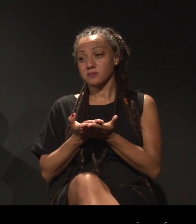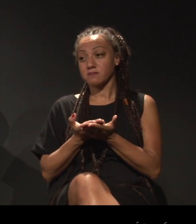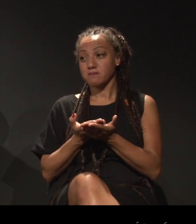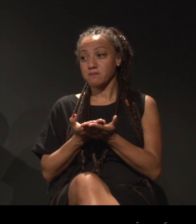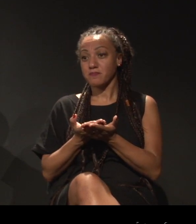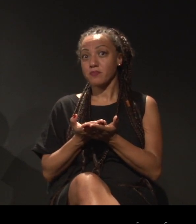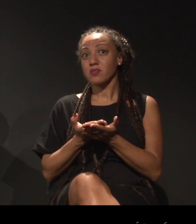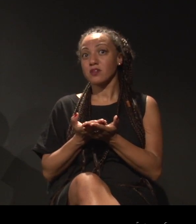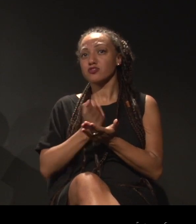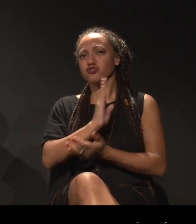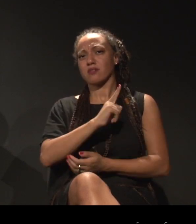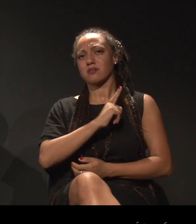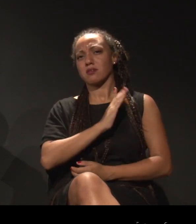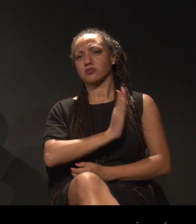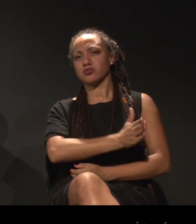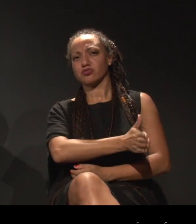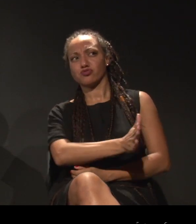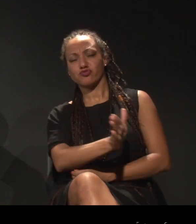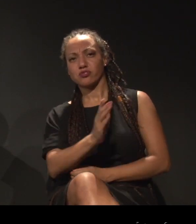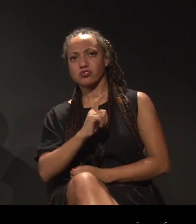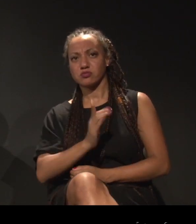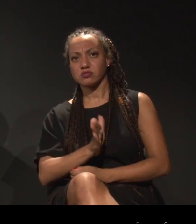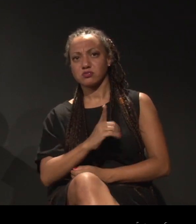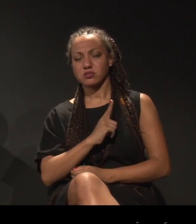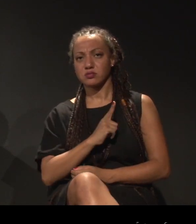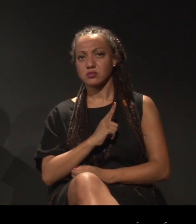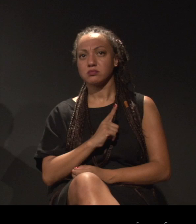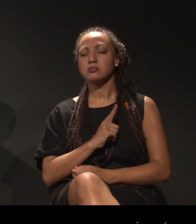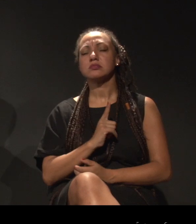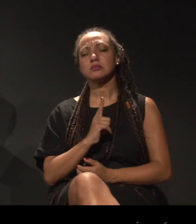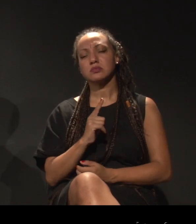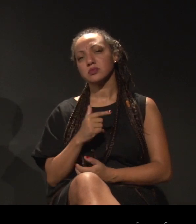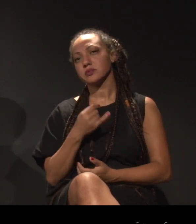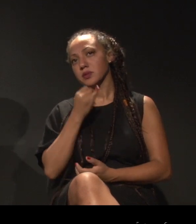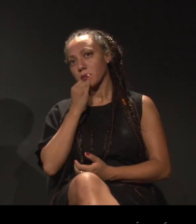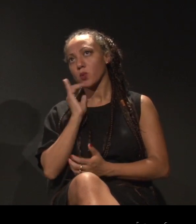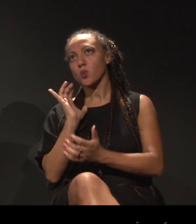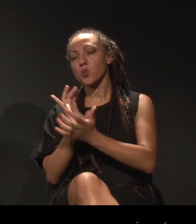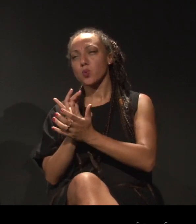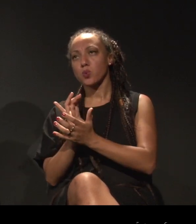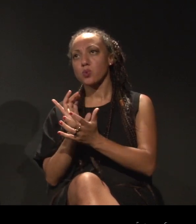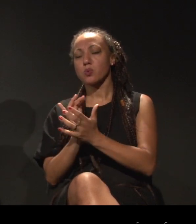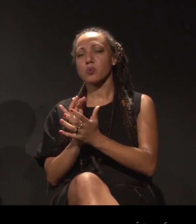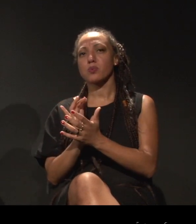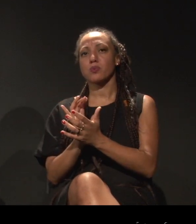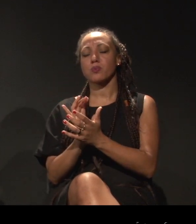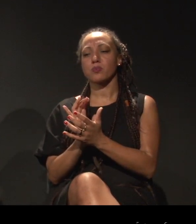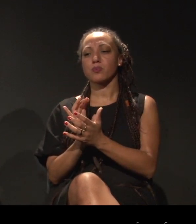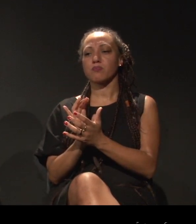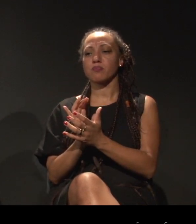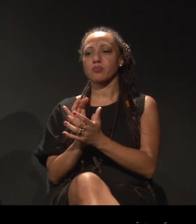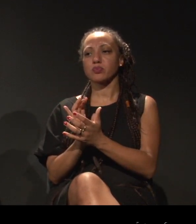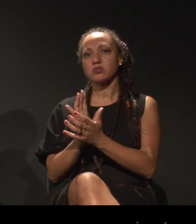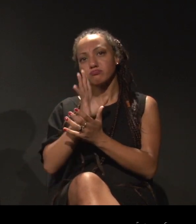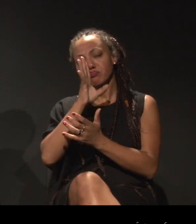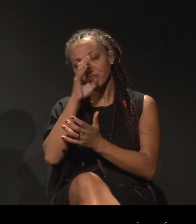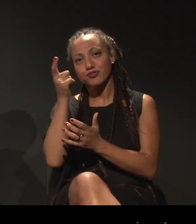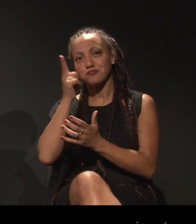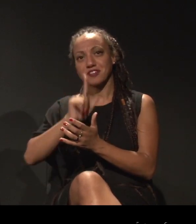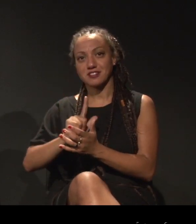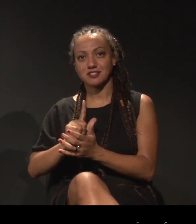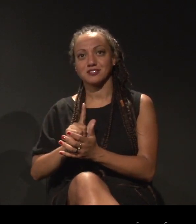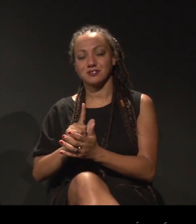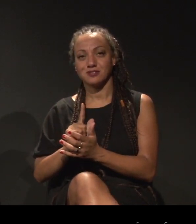isso já existe. Eu acredito que existem grupos que sobrevivem